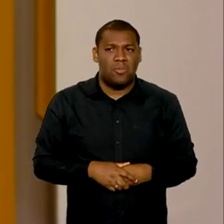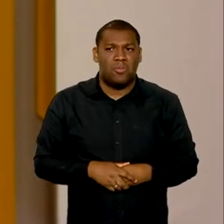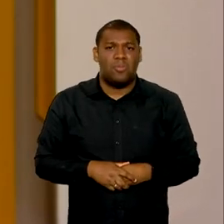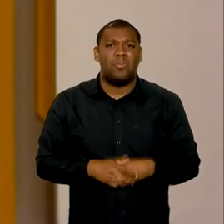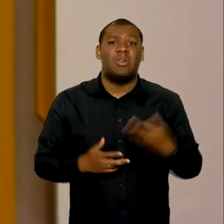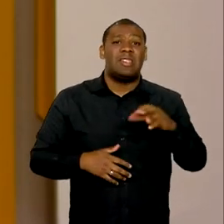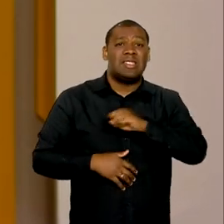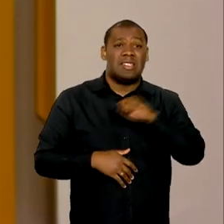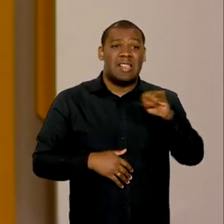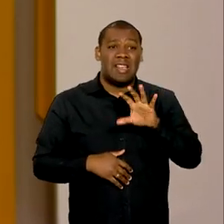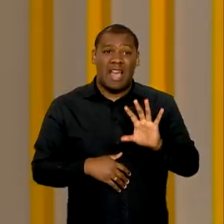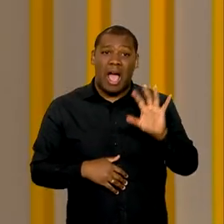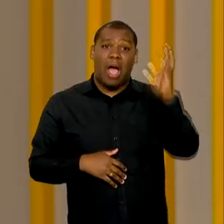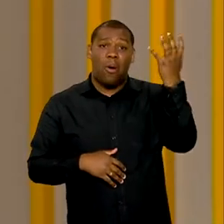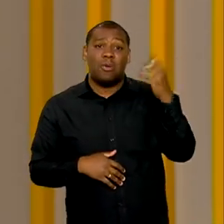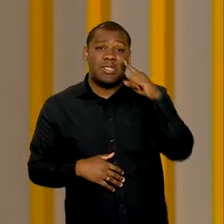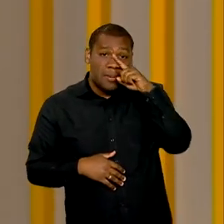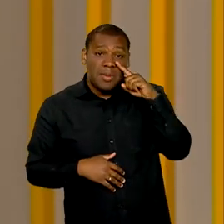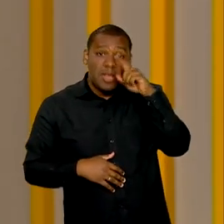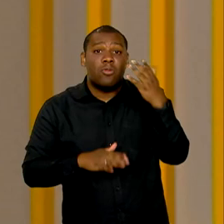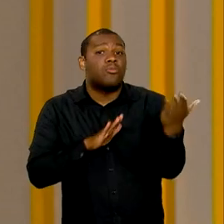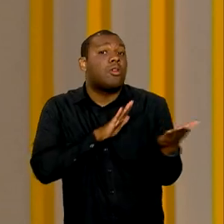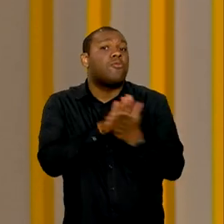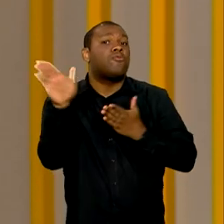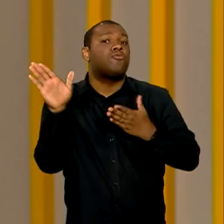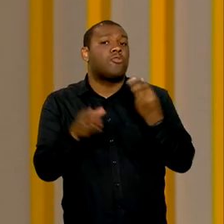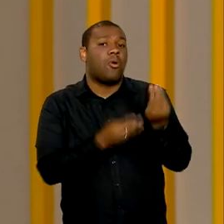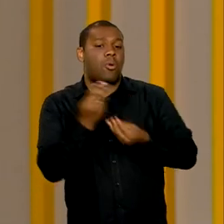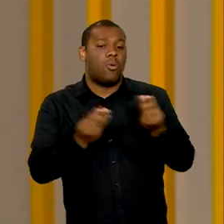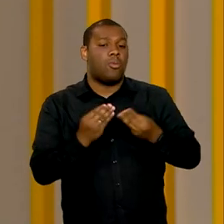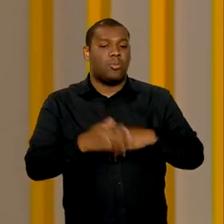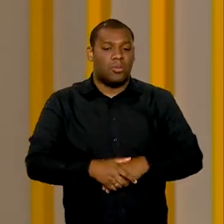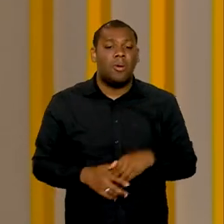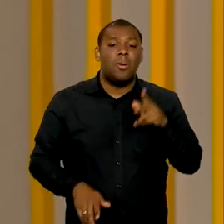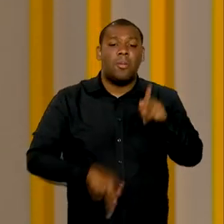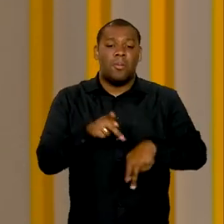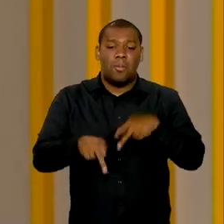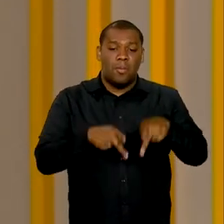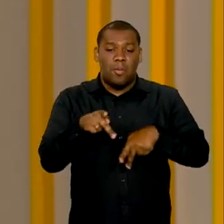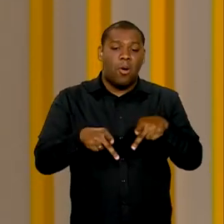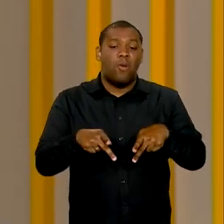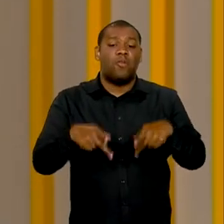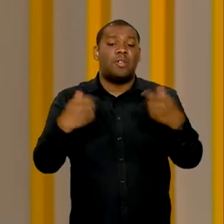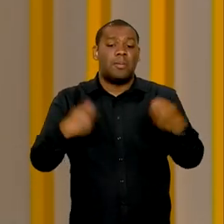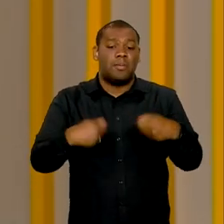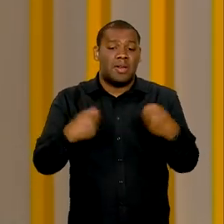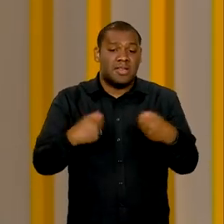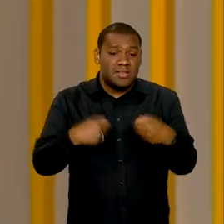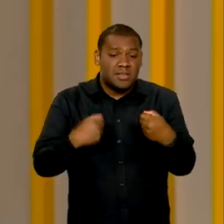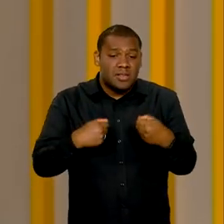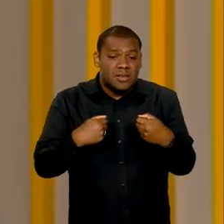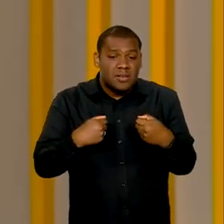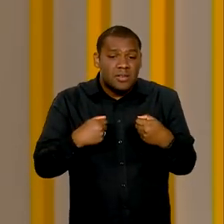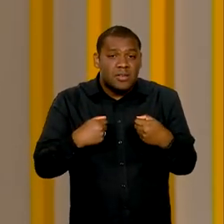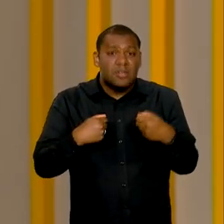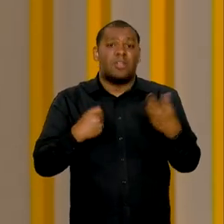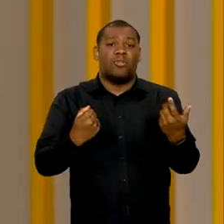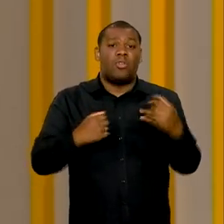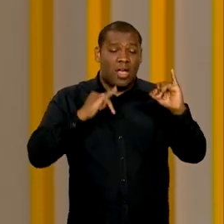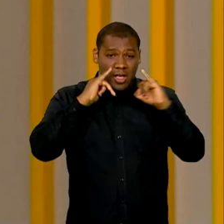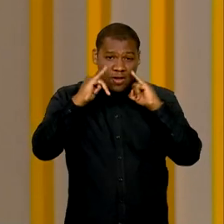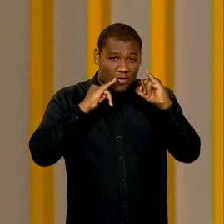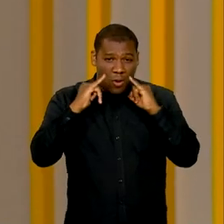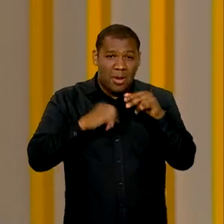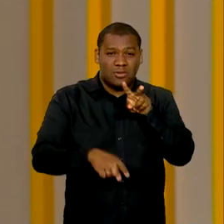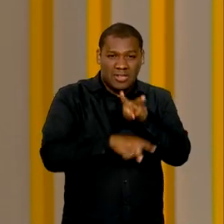de um possível desastre? A população deve, primeiro, sempre buscar as orientações da defesa civil